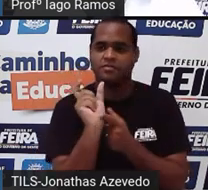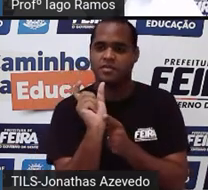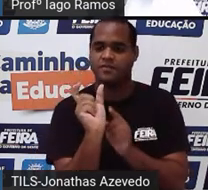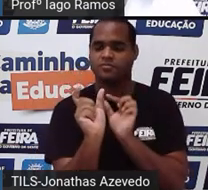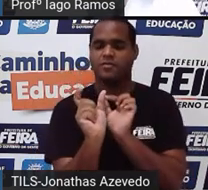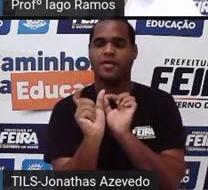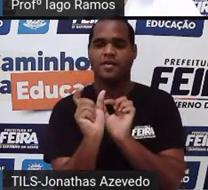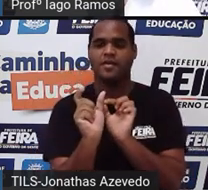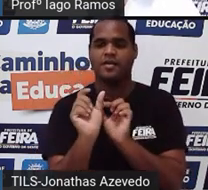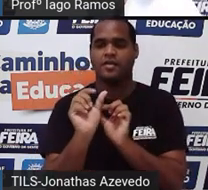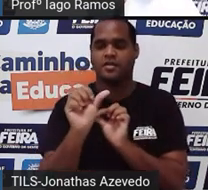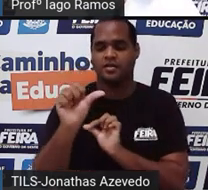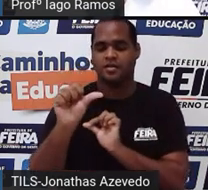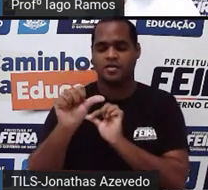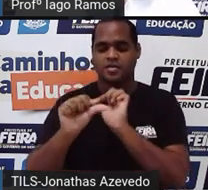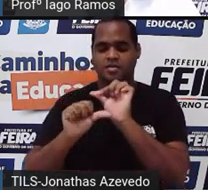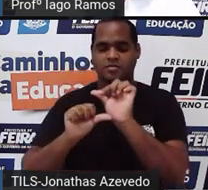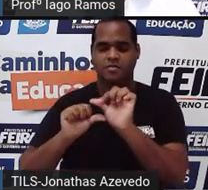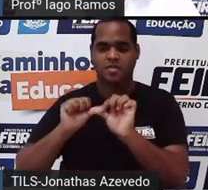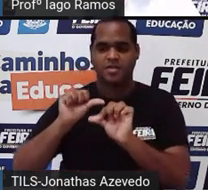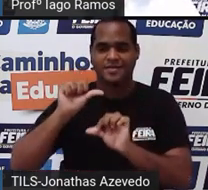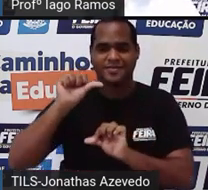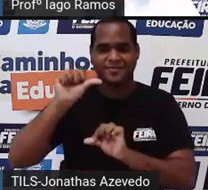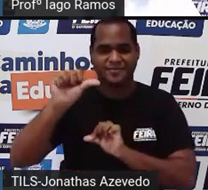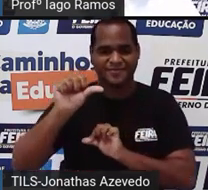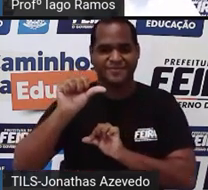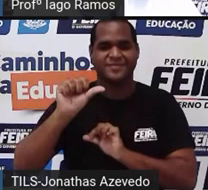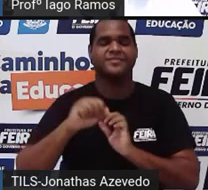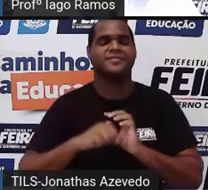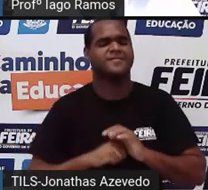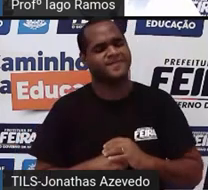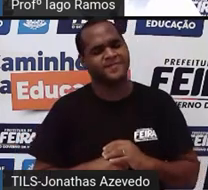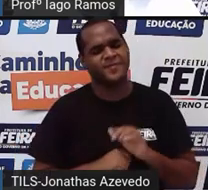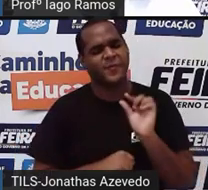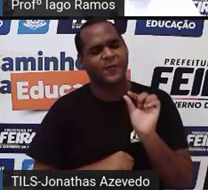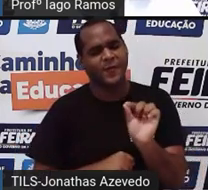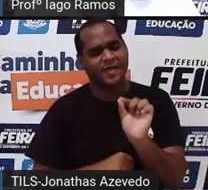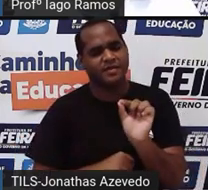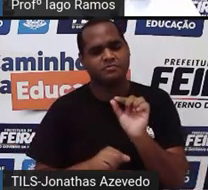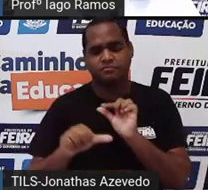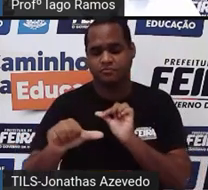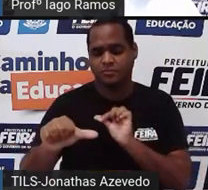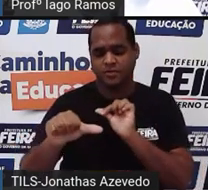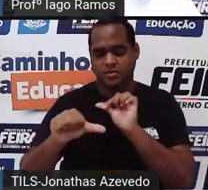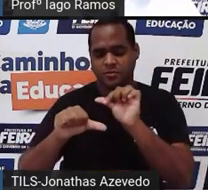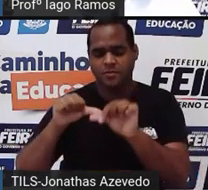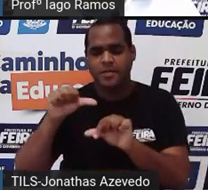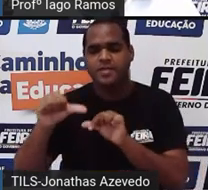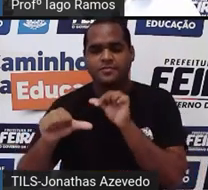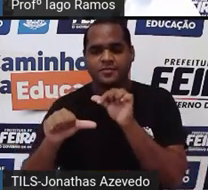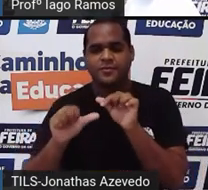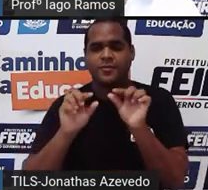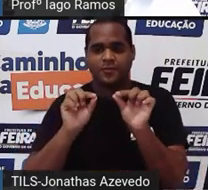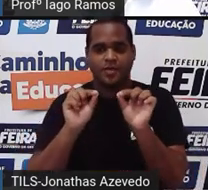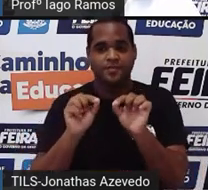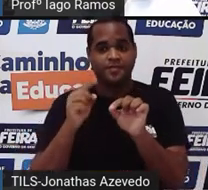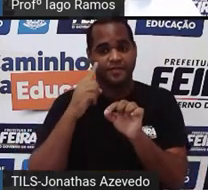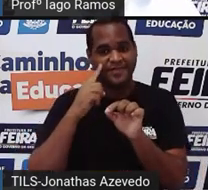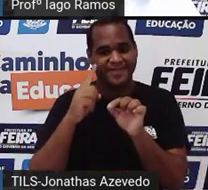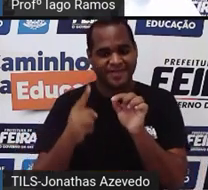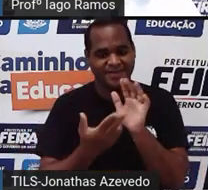ali, transformações, tá? Além de transformações, figuras